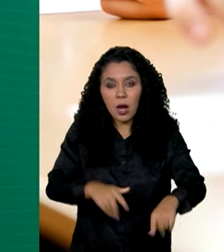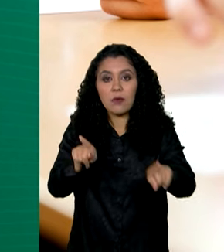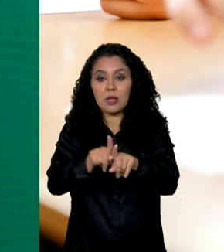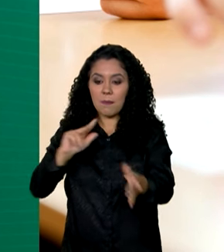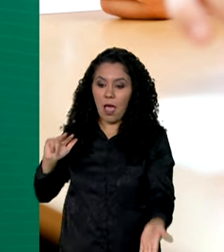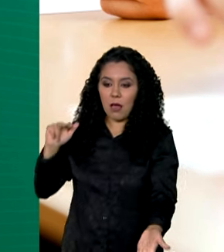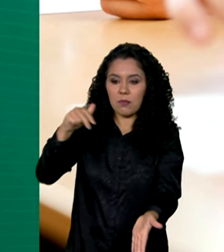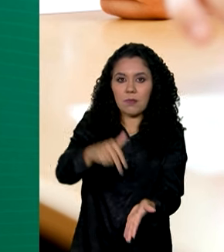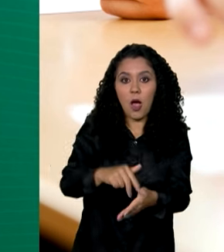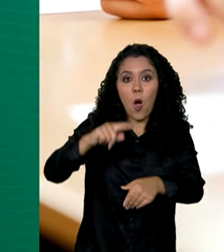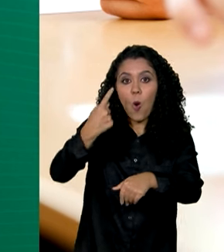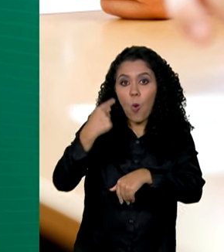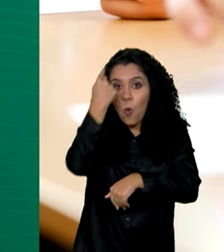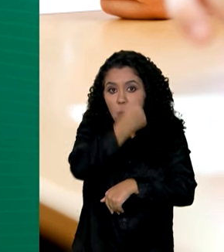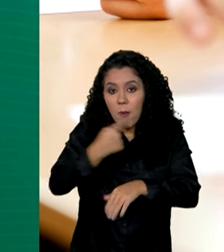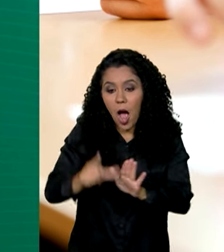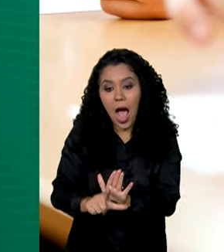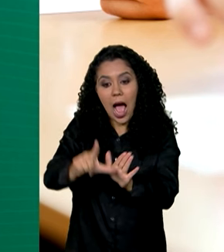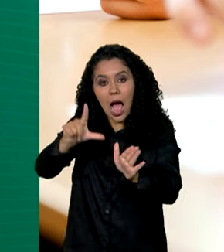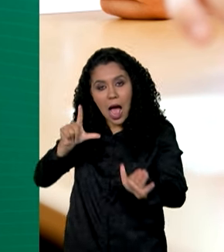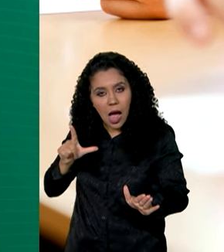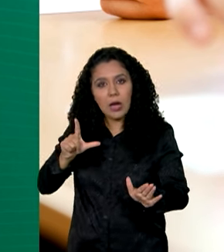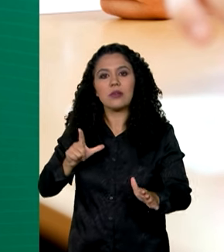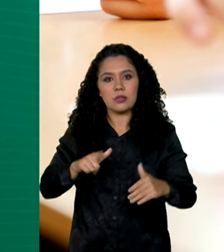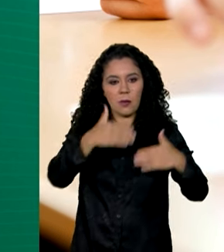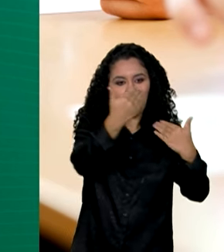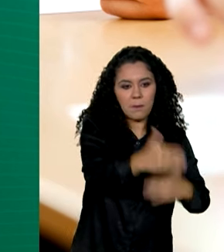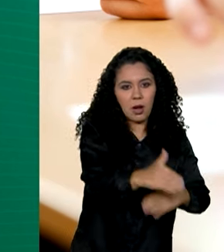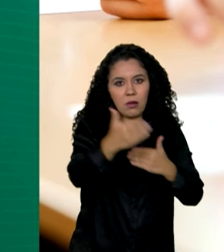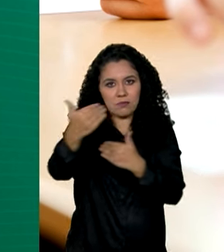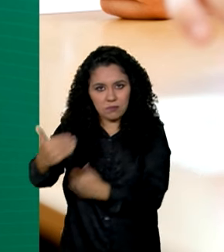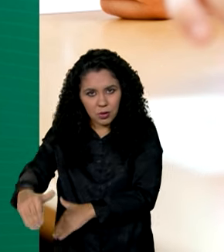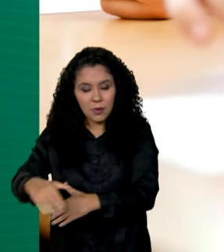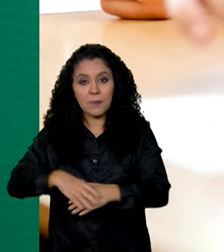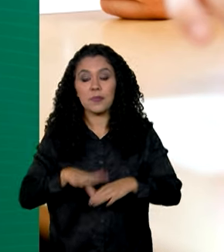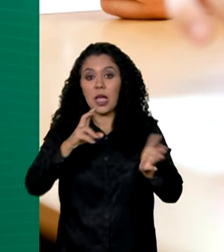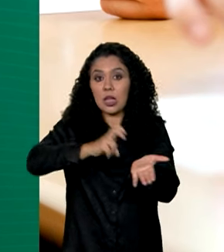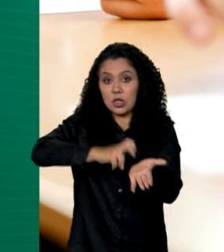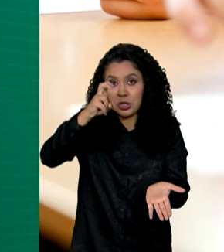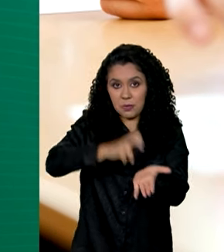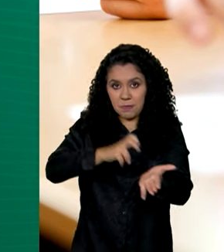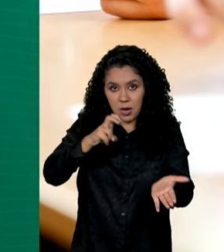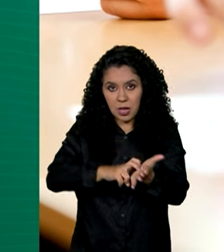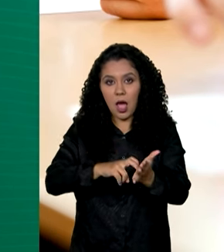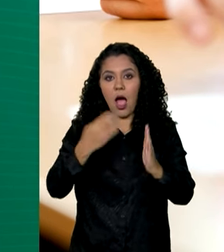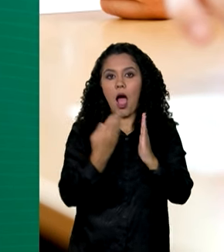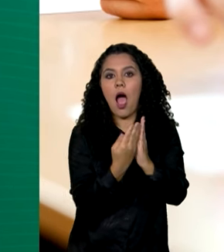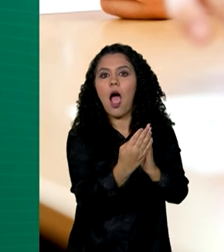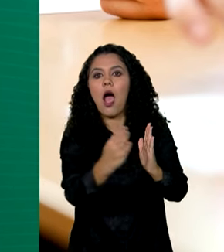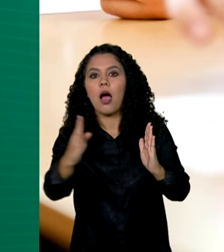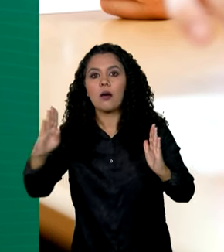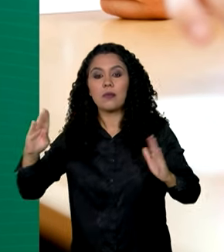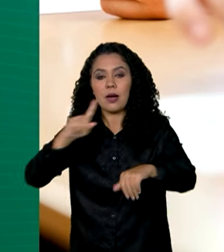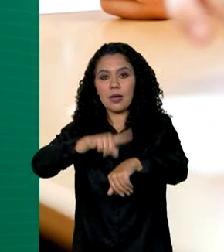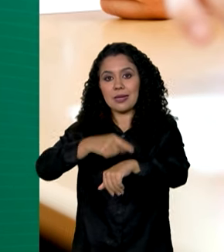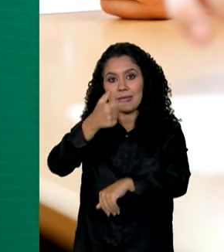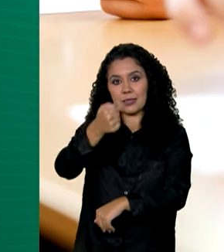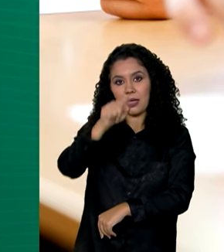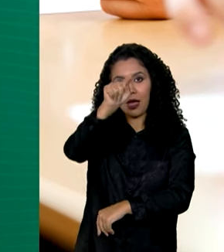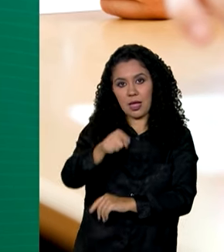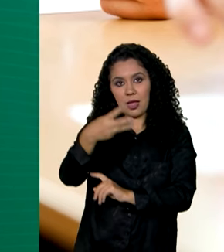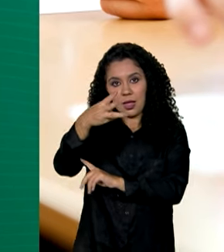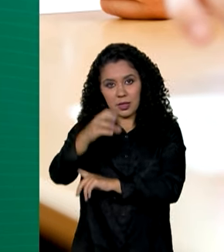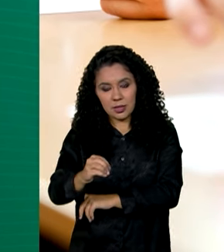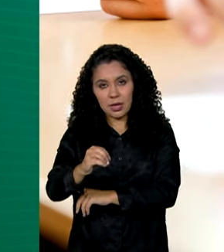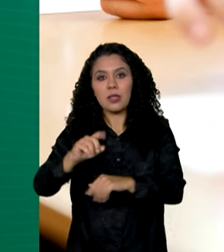local uma hora antes de cada uma delas. Pela manhã, os portões abrem às 7h30 e